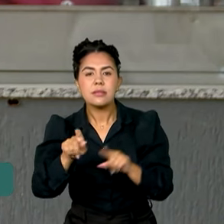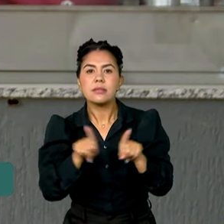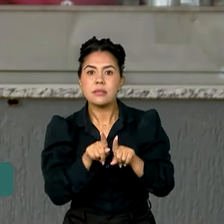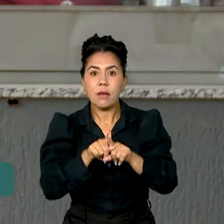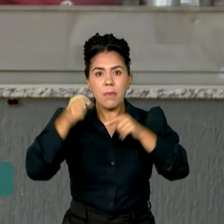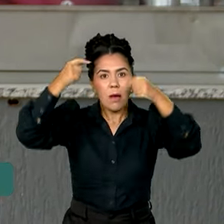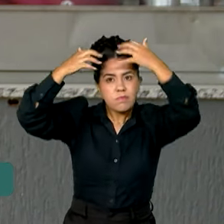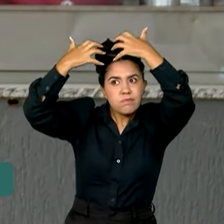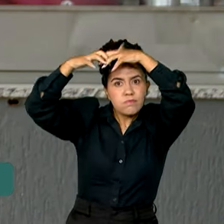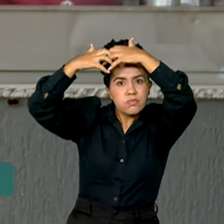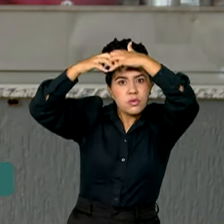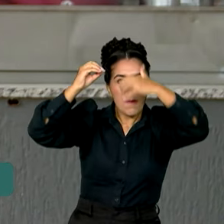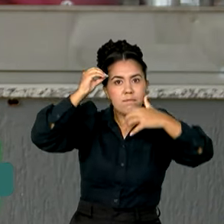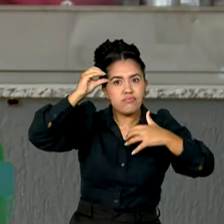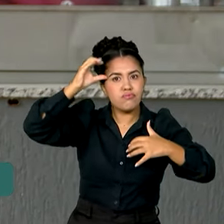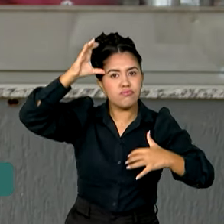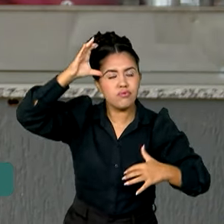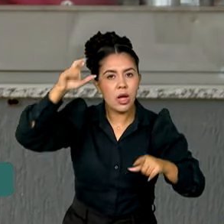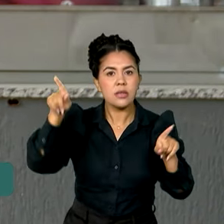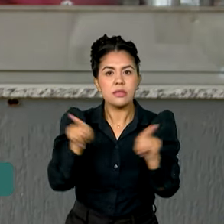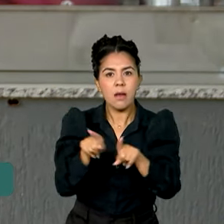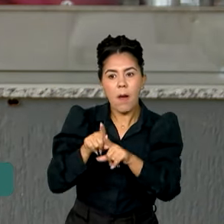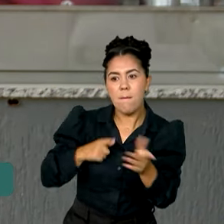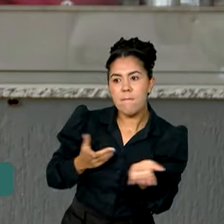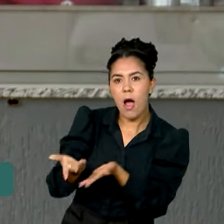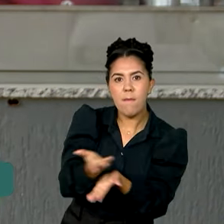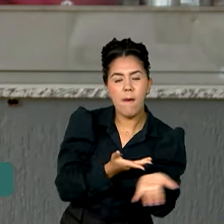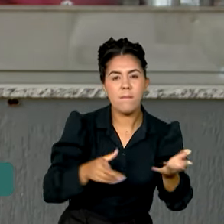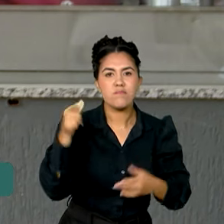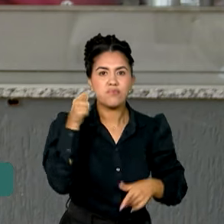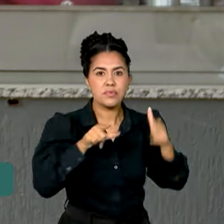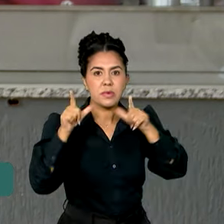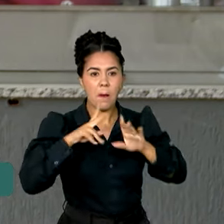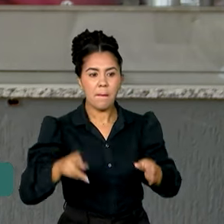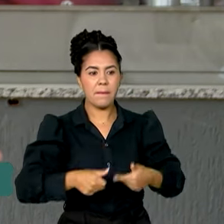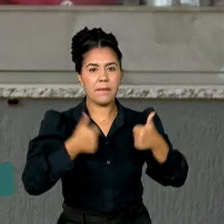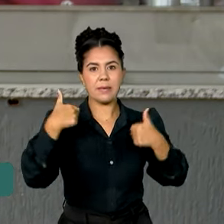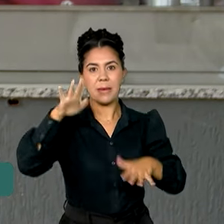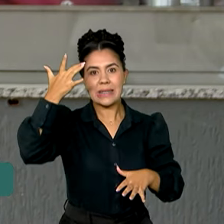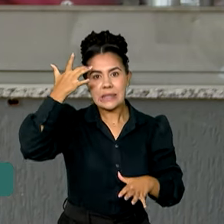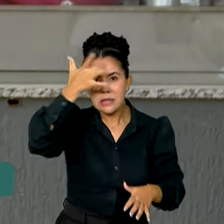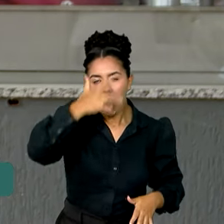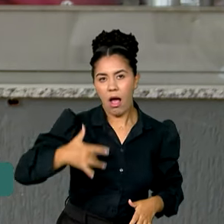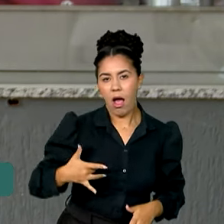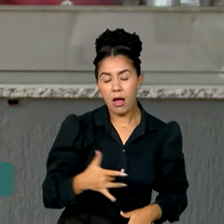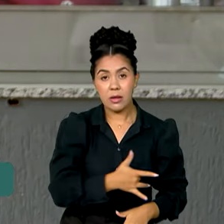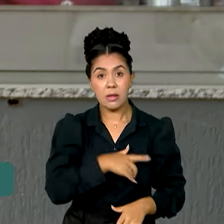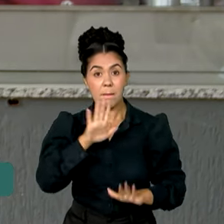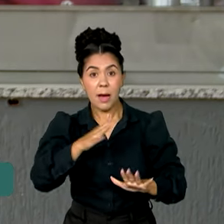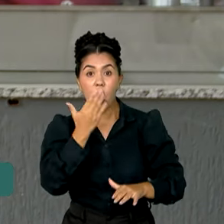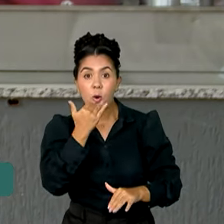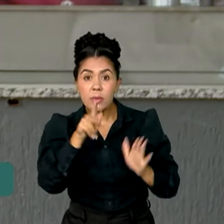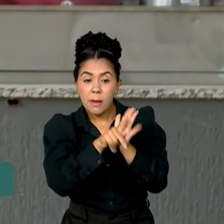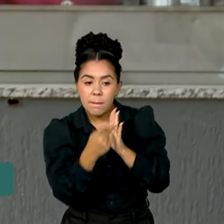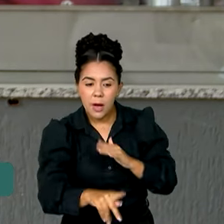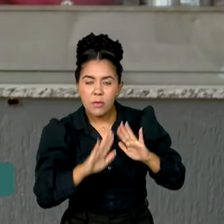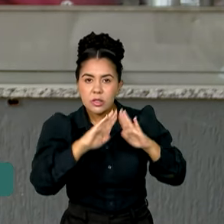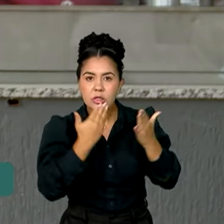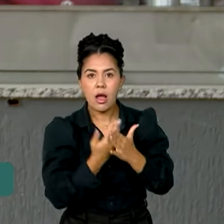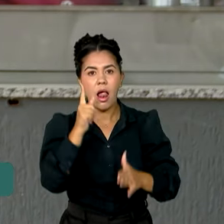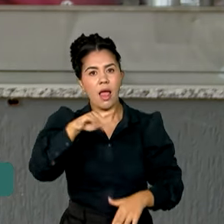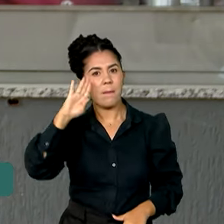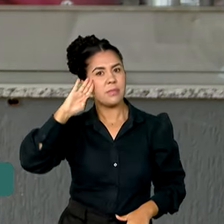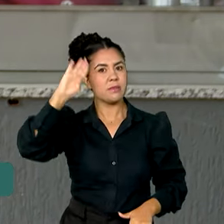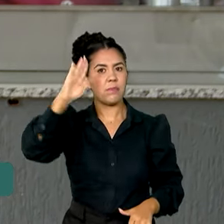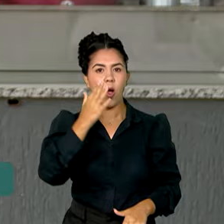cognitivo e social dos estudantes. E em muitas ocasiões, a comida da escola é a principal